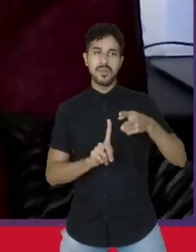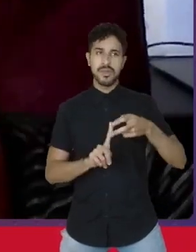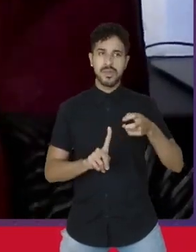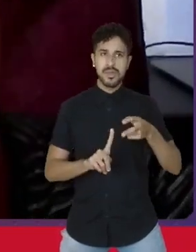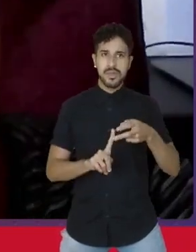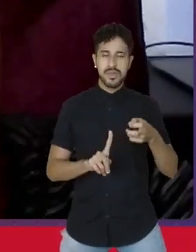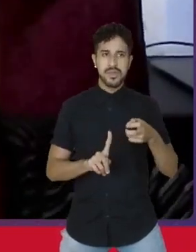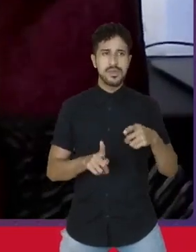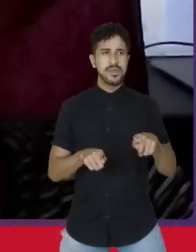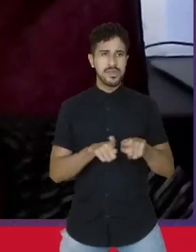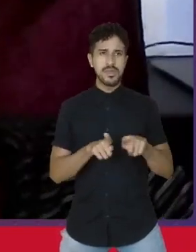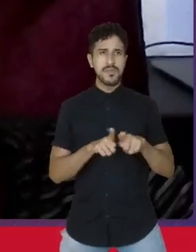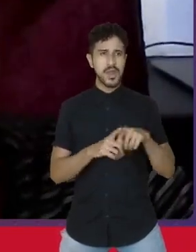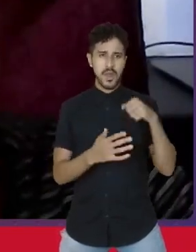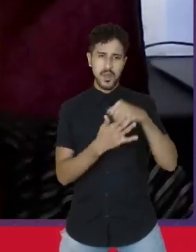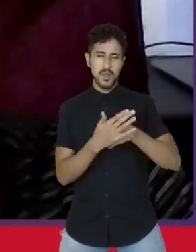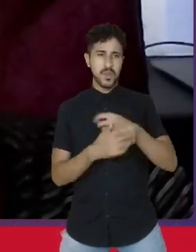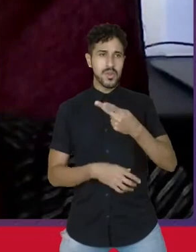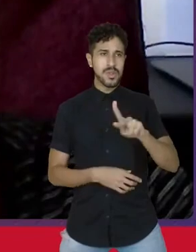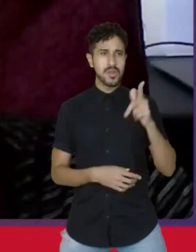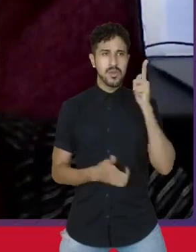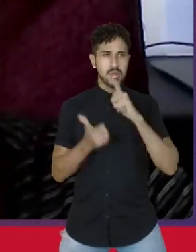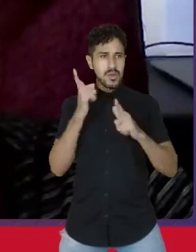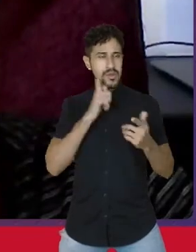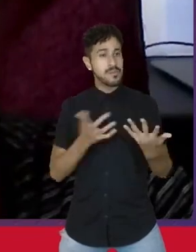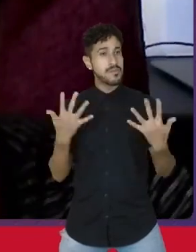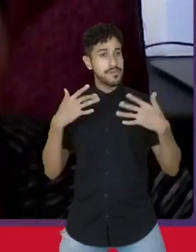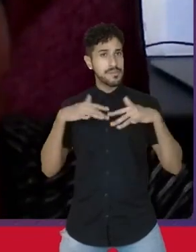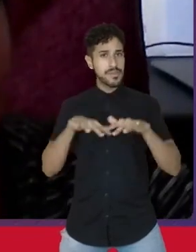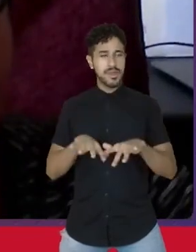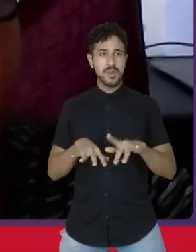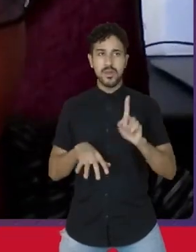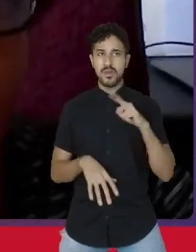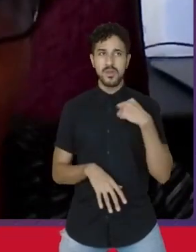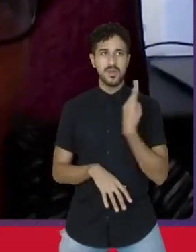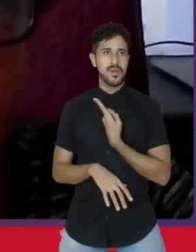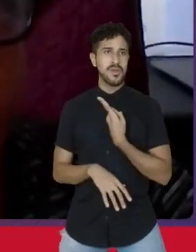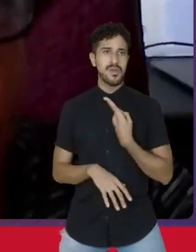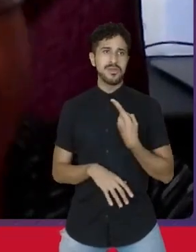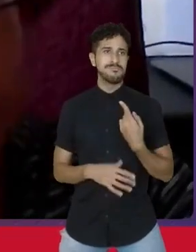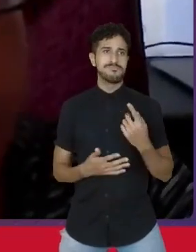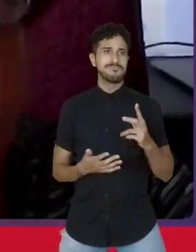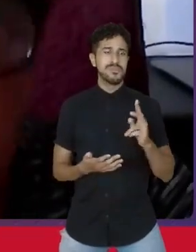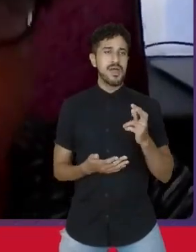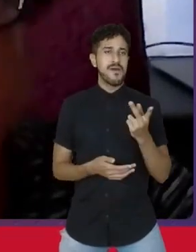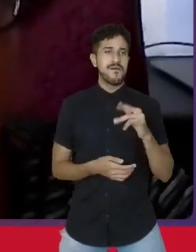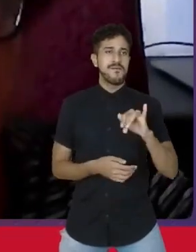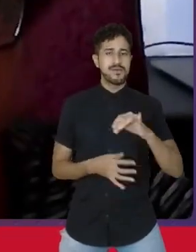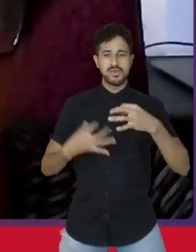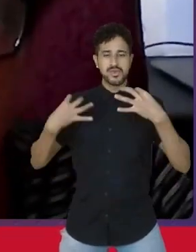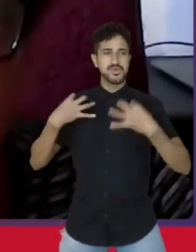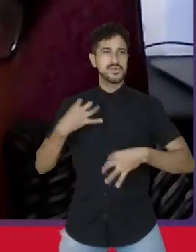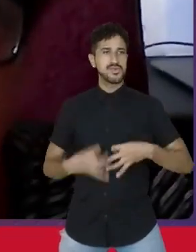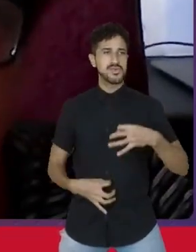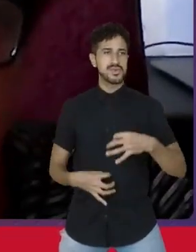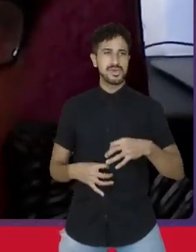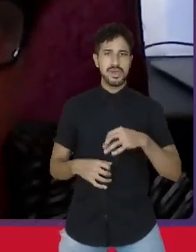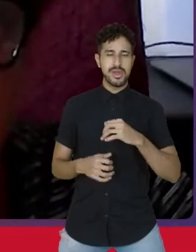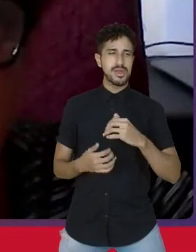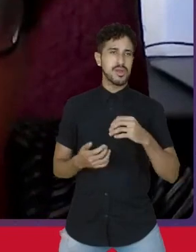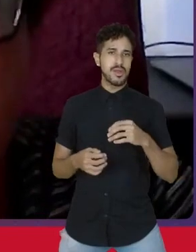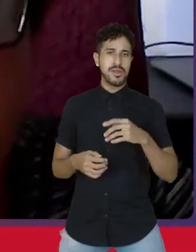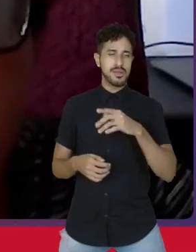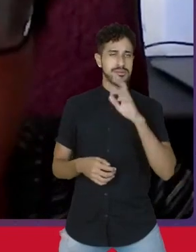e de sua luta pela inclusão, nós não estaremos sendo justos com a história